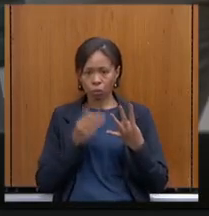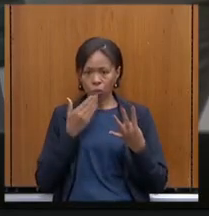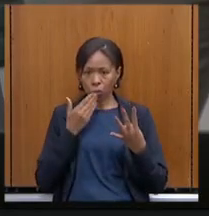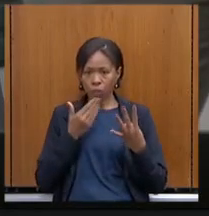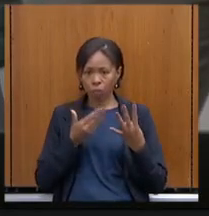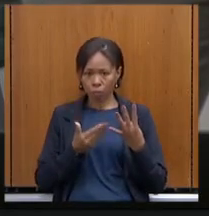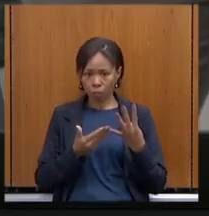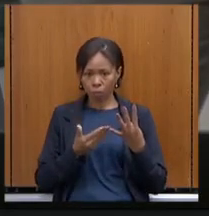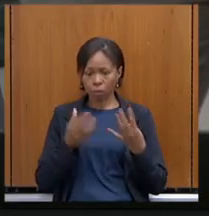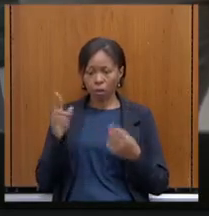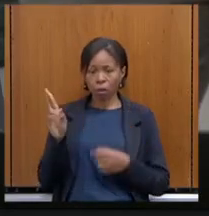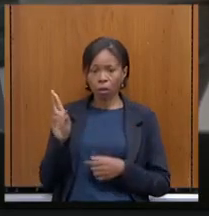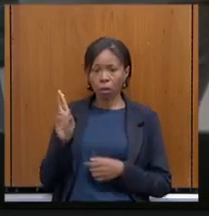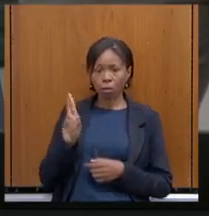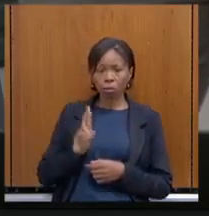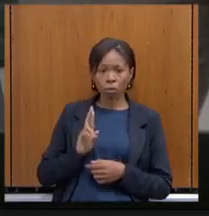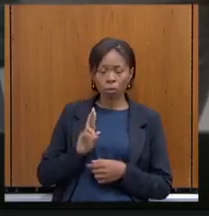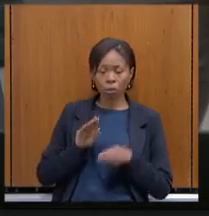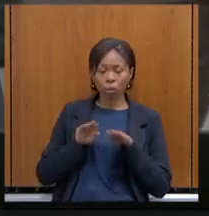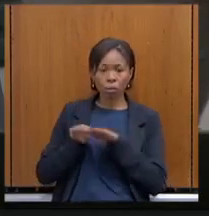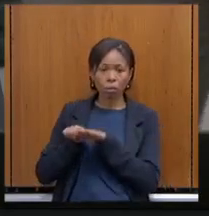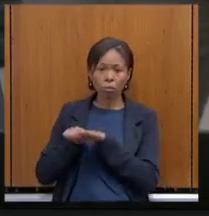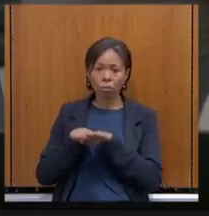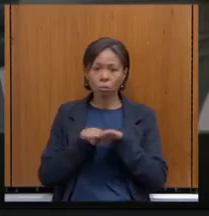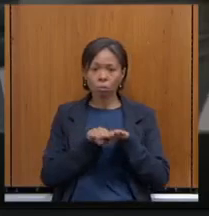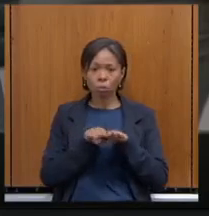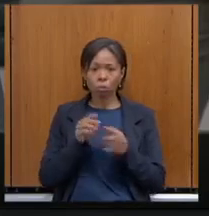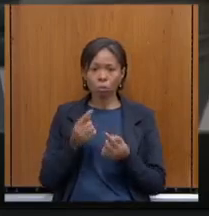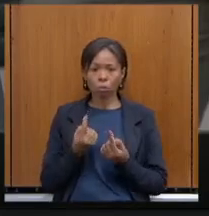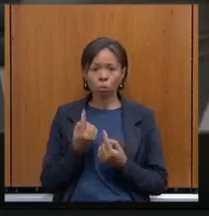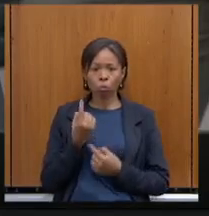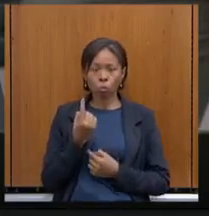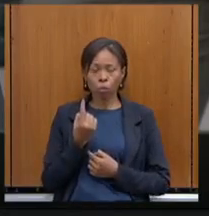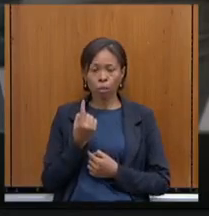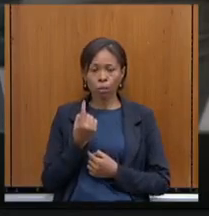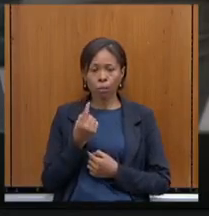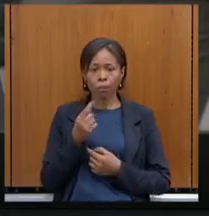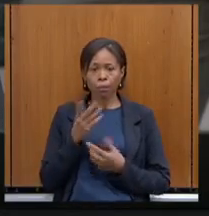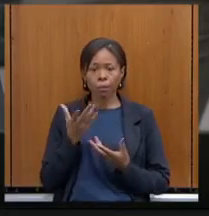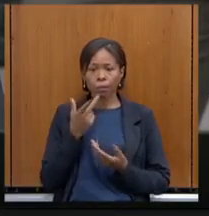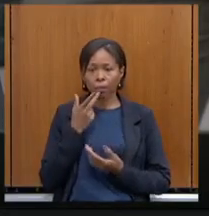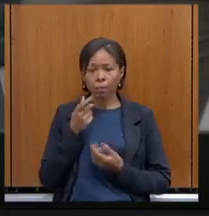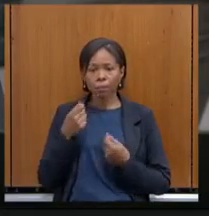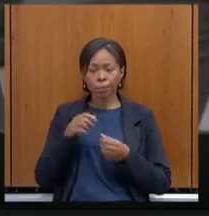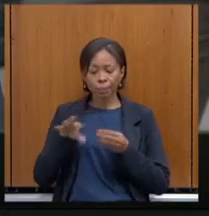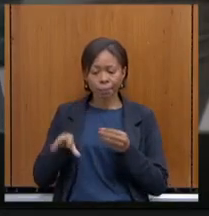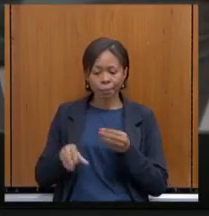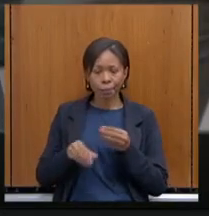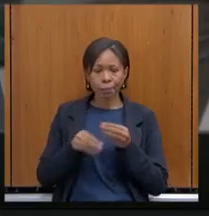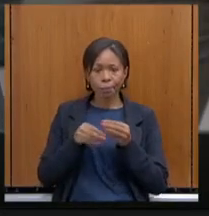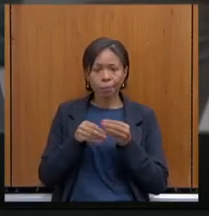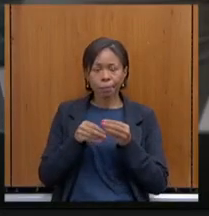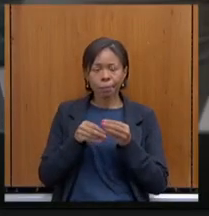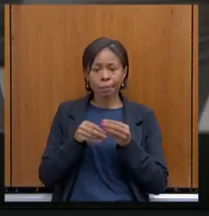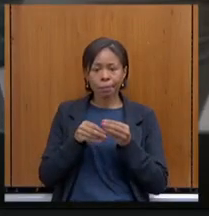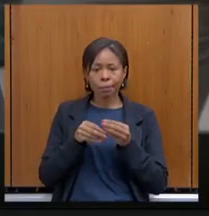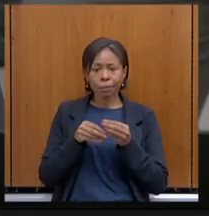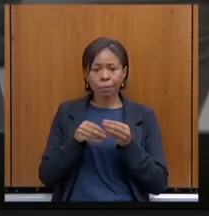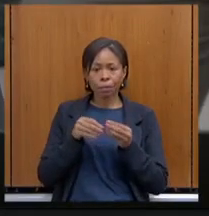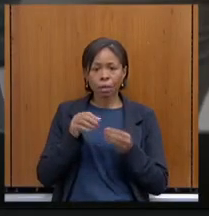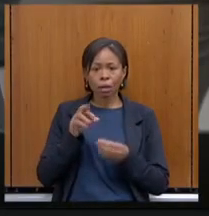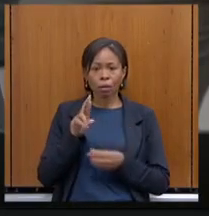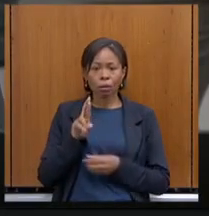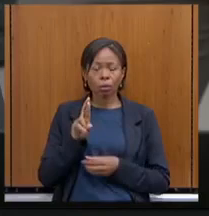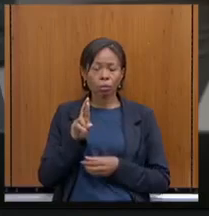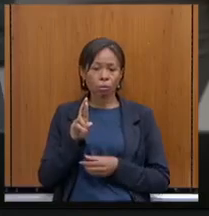padrão, alegando a necessidade de se aderir ao regime, os problemas do Estado,